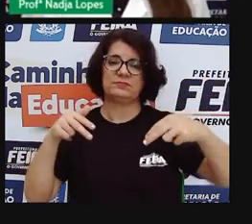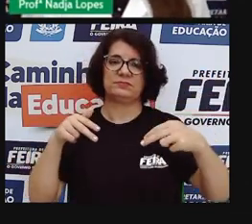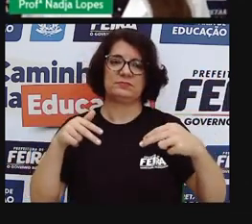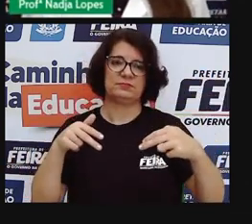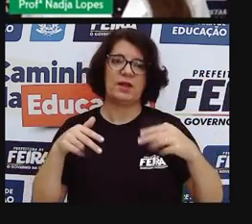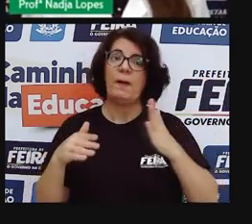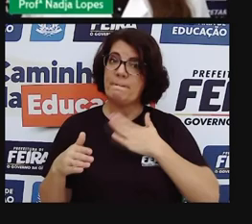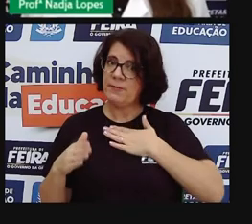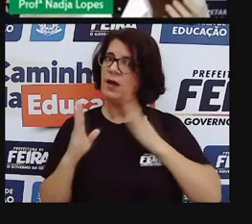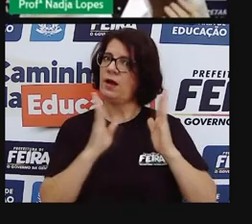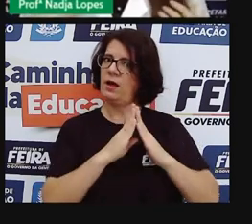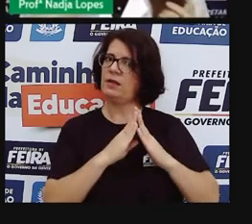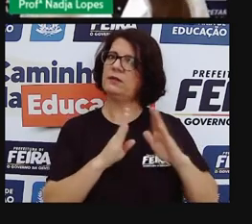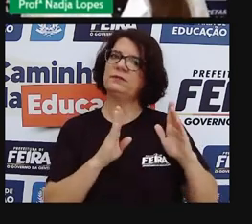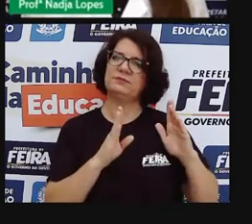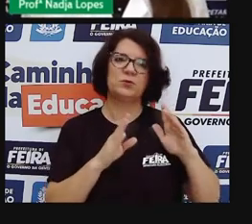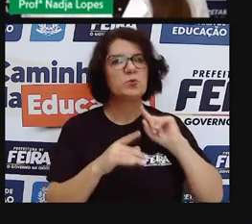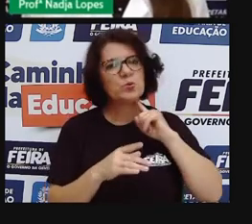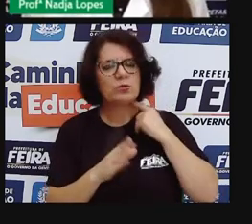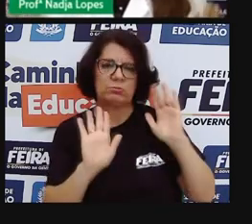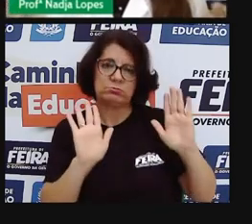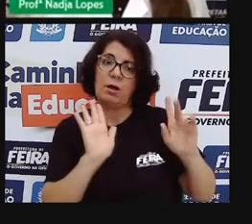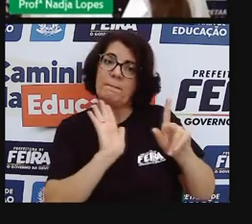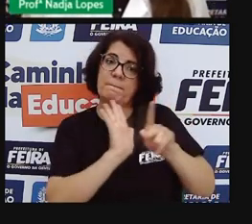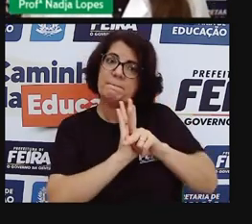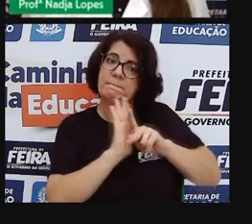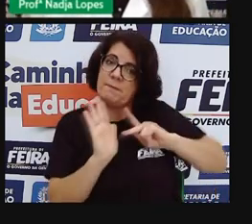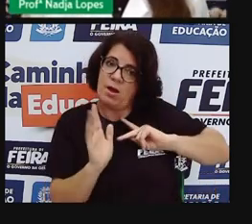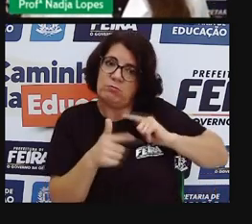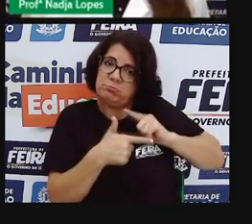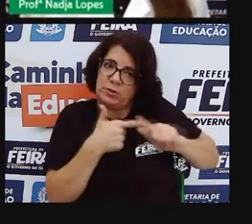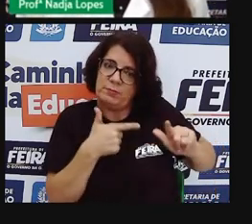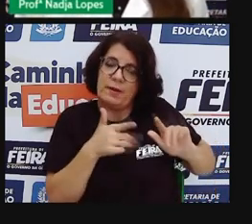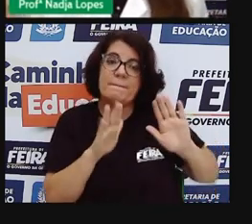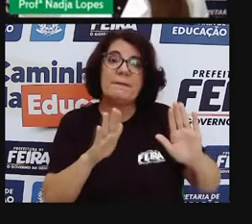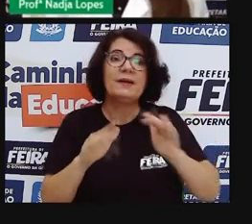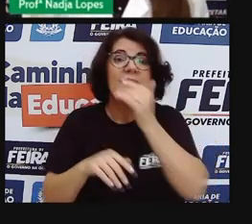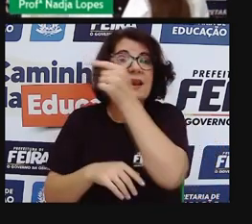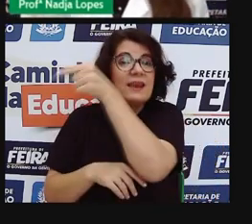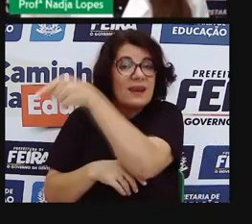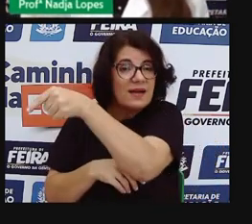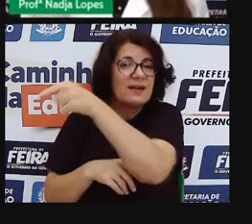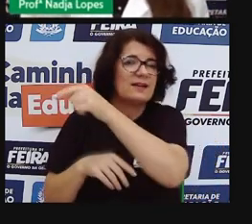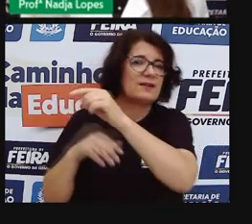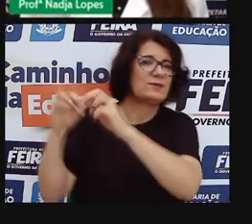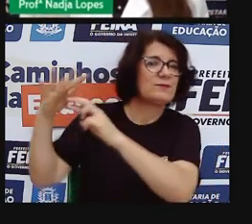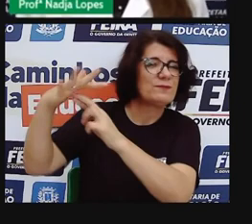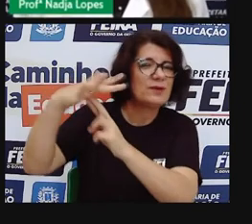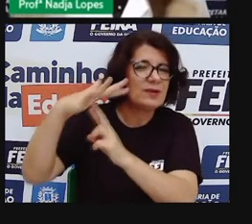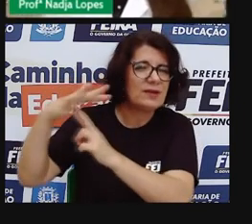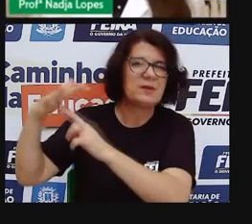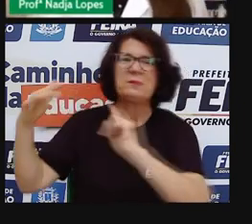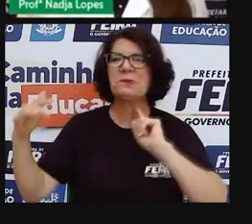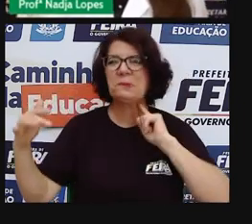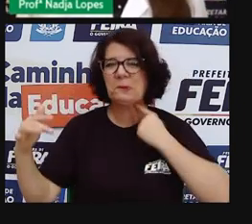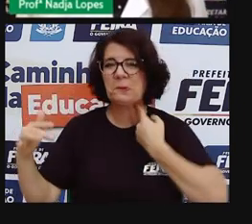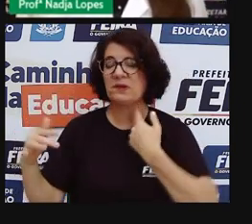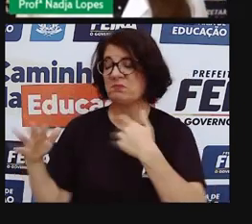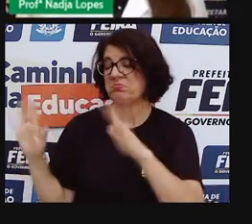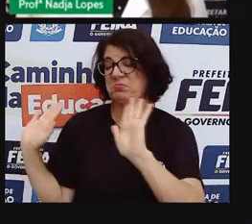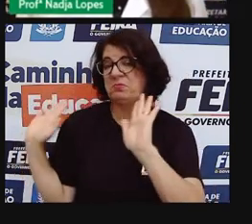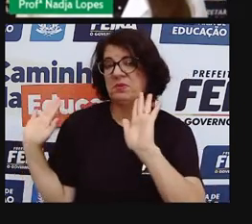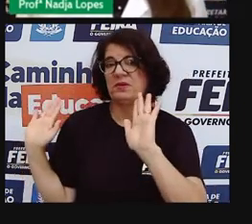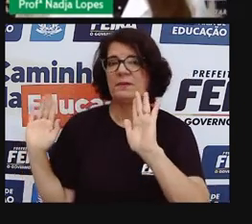problema meu, é meu espaço, eu estou fazendo isso, está erradíssimo, está, mas eu estou lá dentro da minha casa, agora no espaço